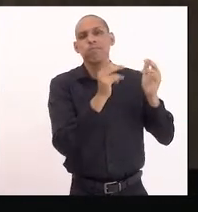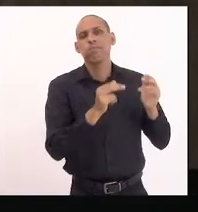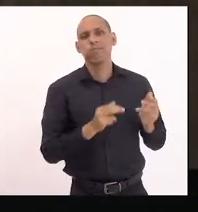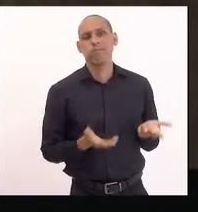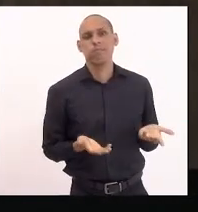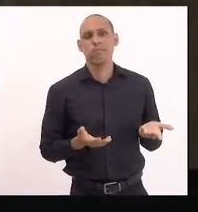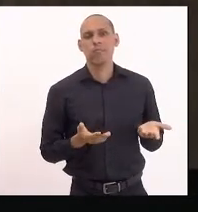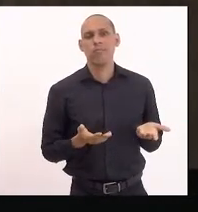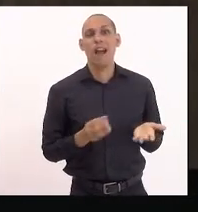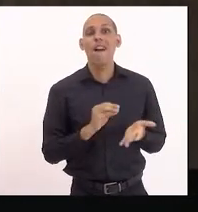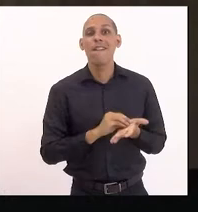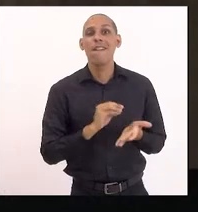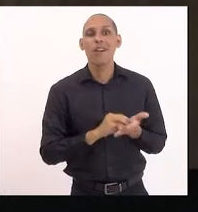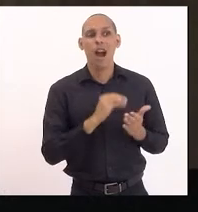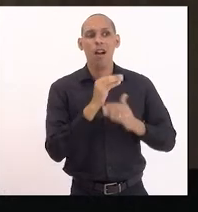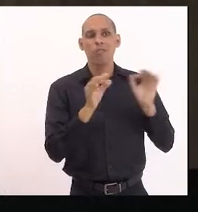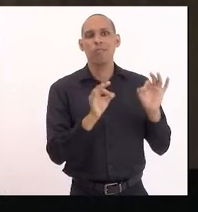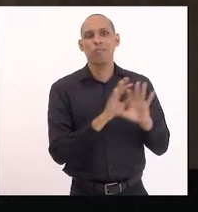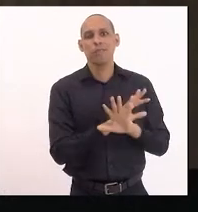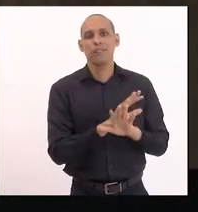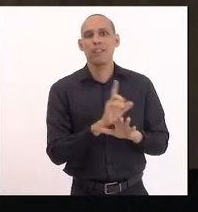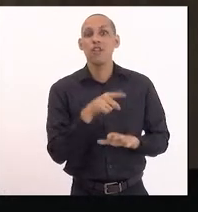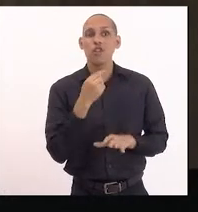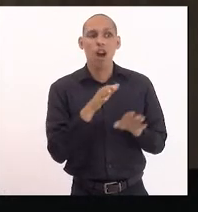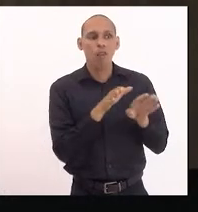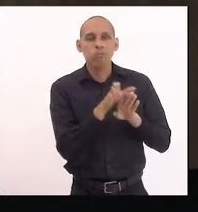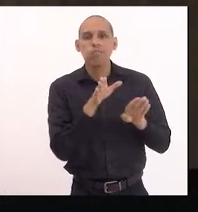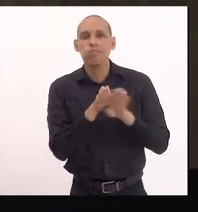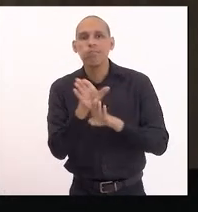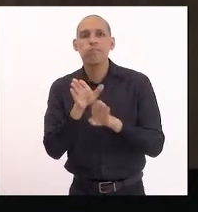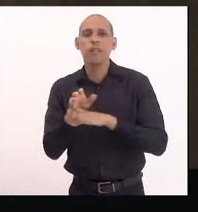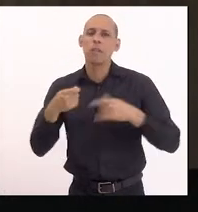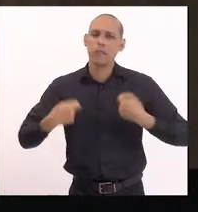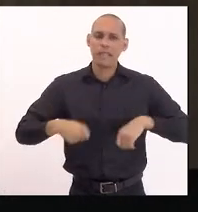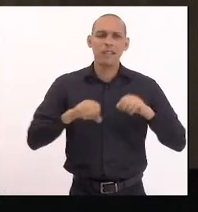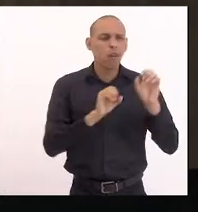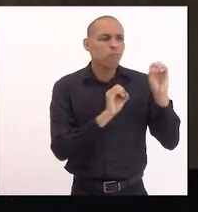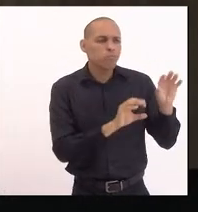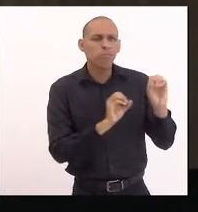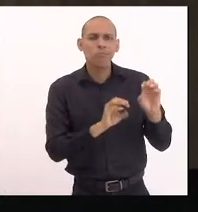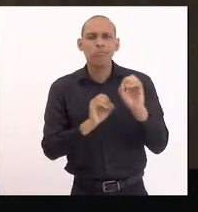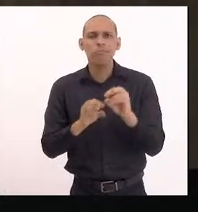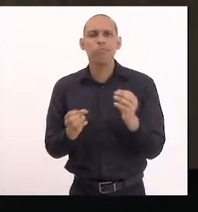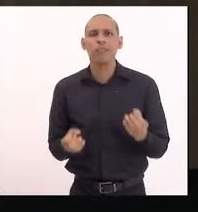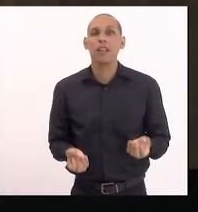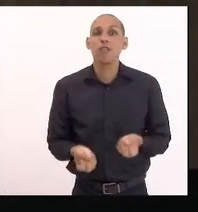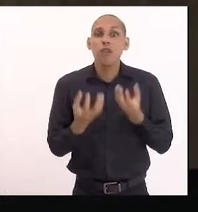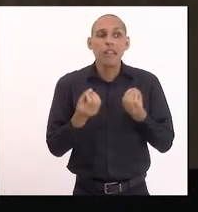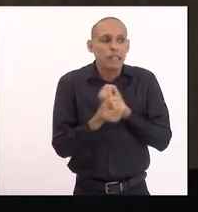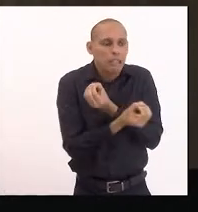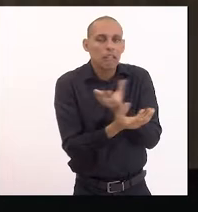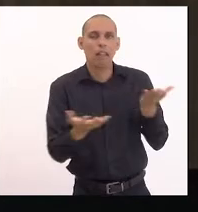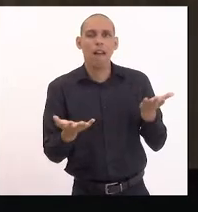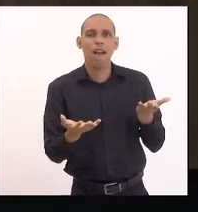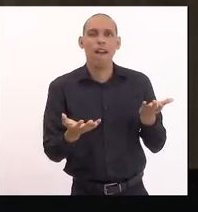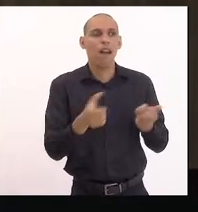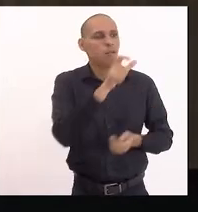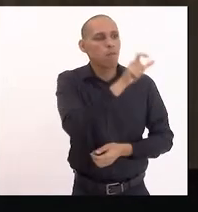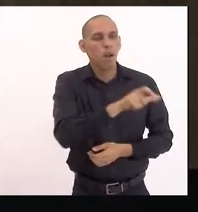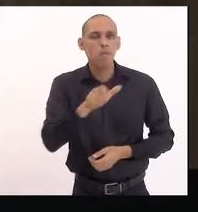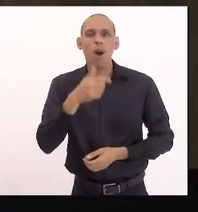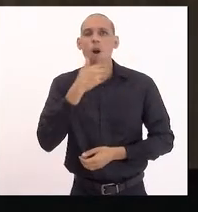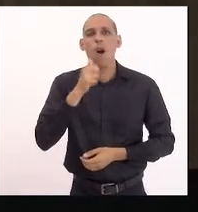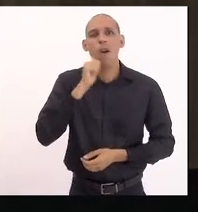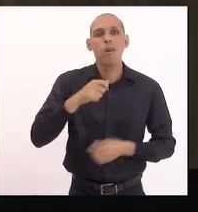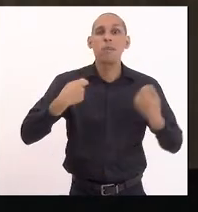formação. A gente precisa orientar, a gente precisa informar, elas precisam saber, e eles também, que